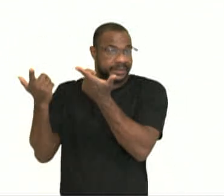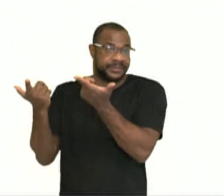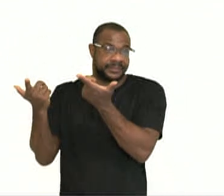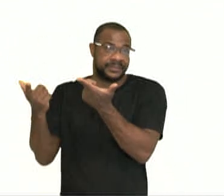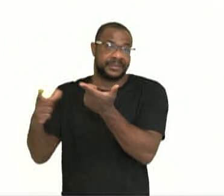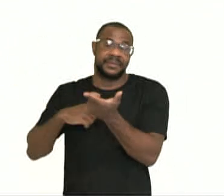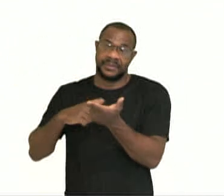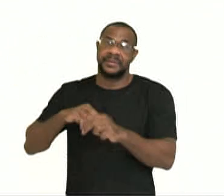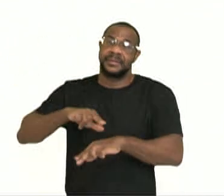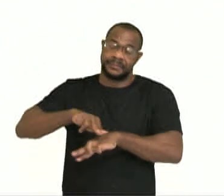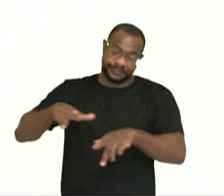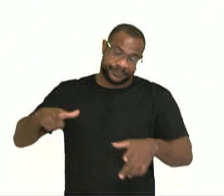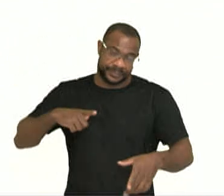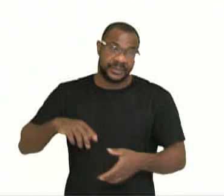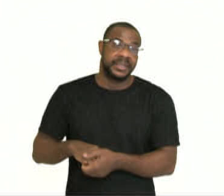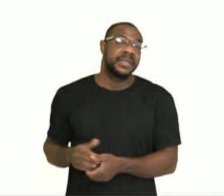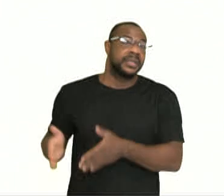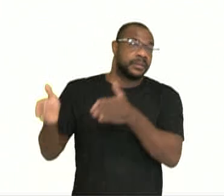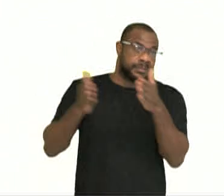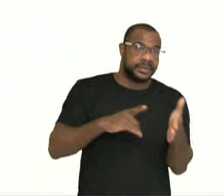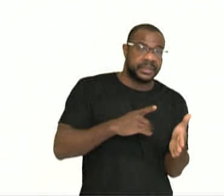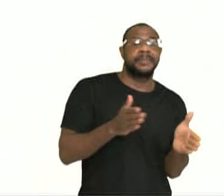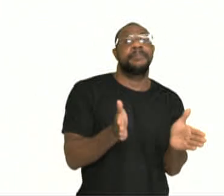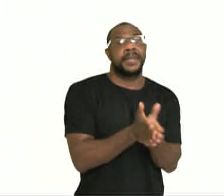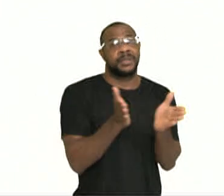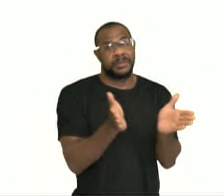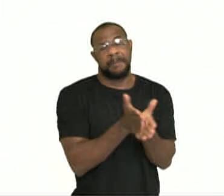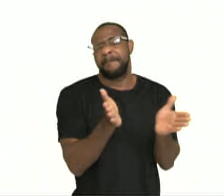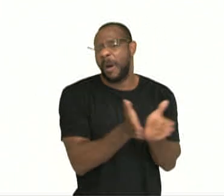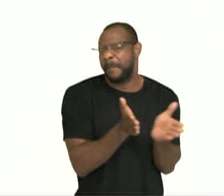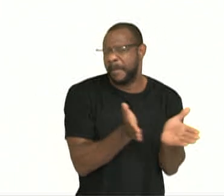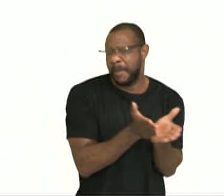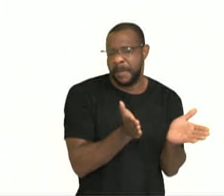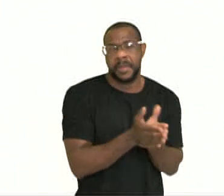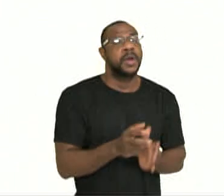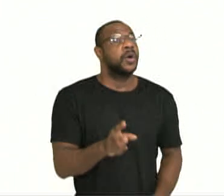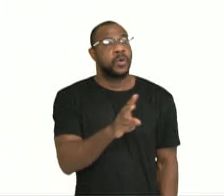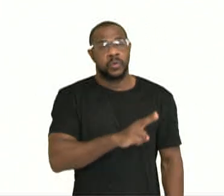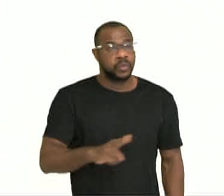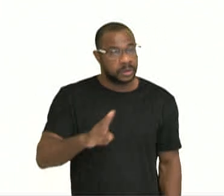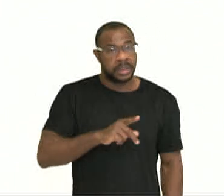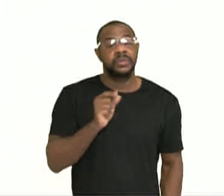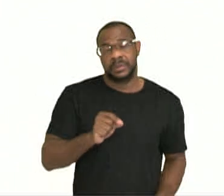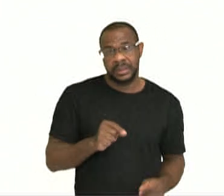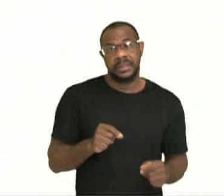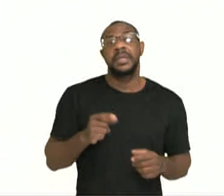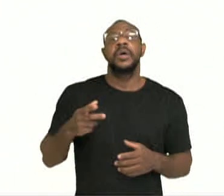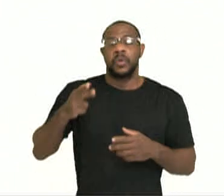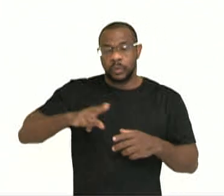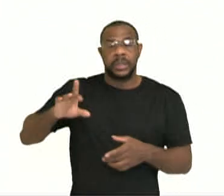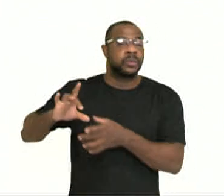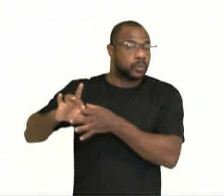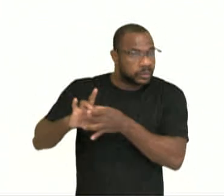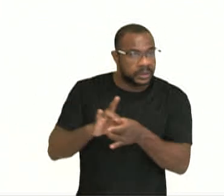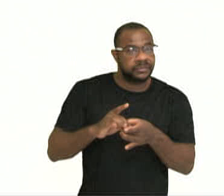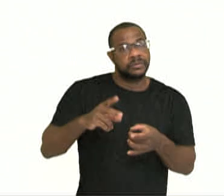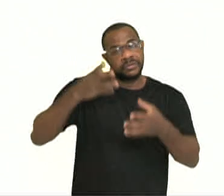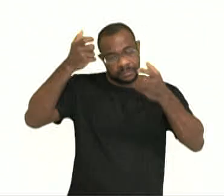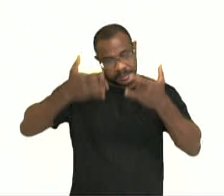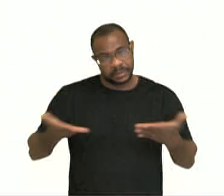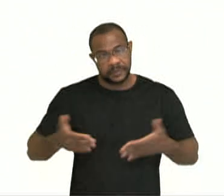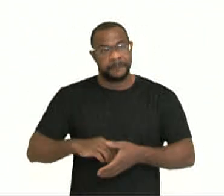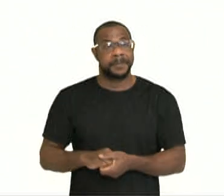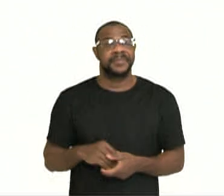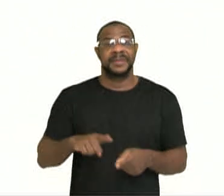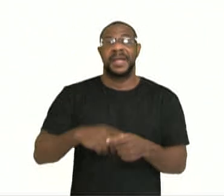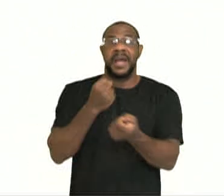majoritariamente por pessoas pobres ou miseráveis, usando toda essa análise, esse contexto que nós trabalhamos ali. A abolição